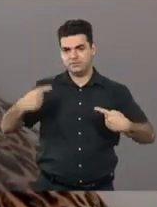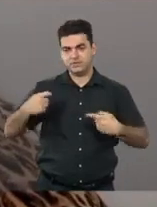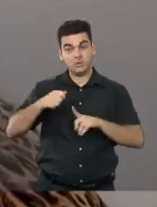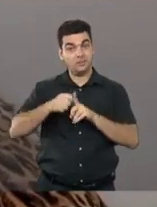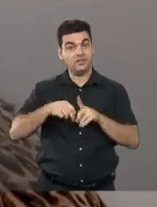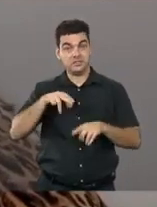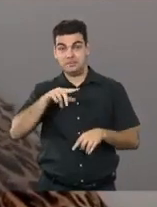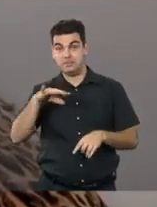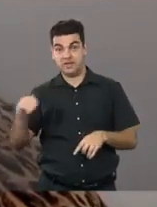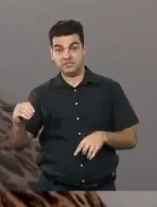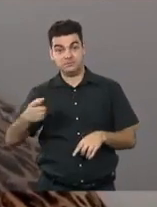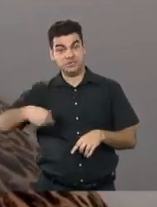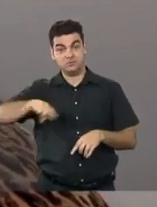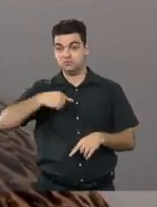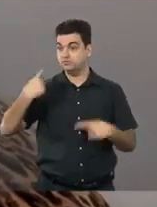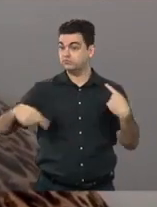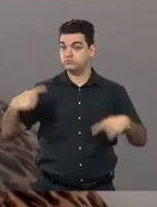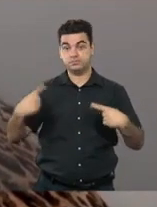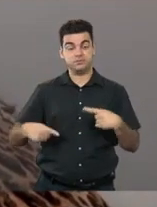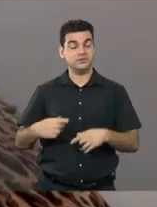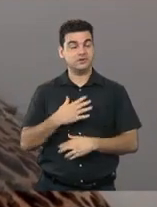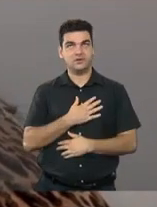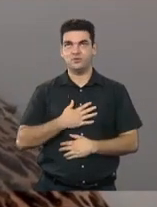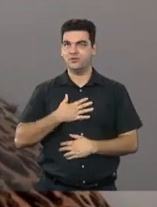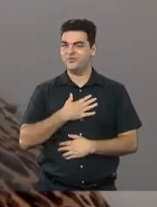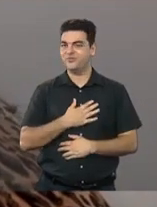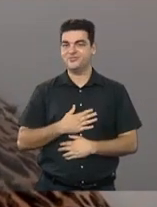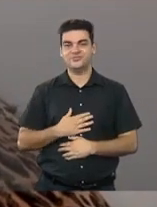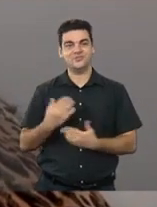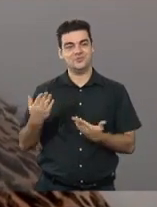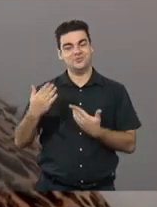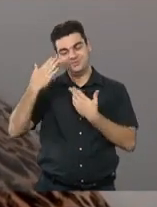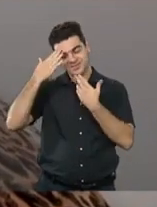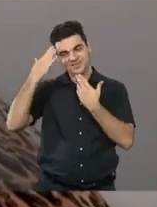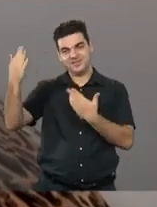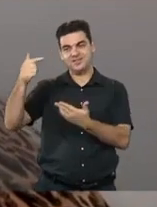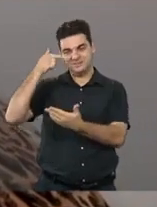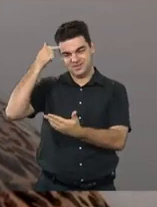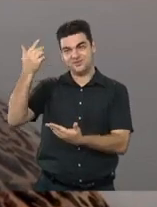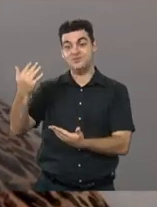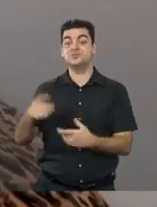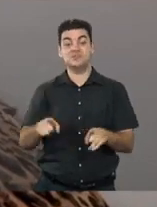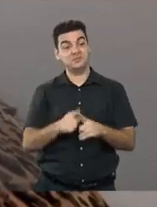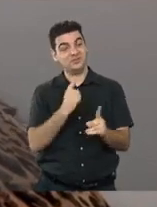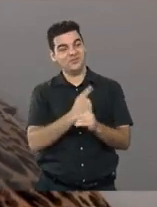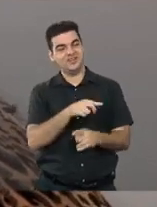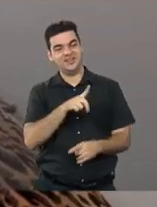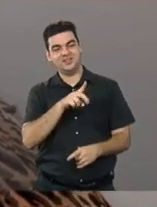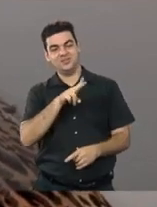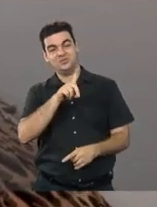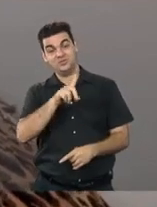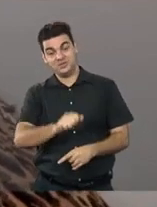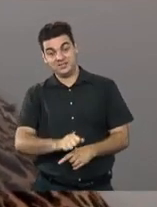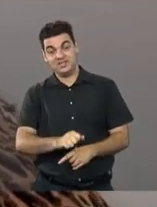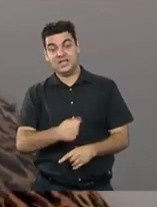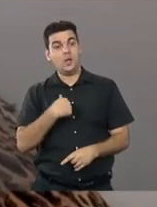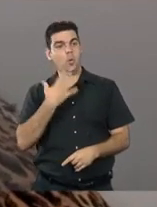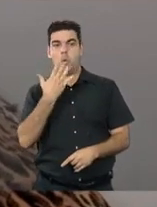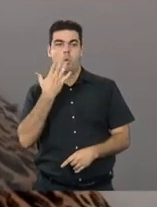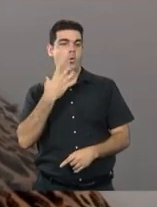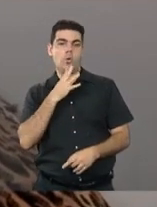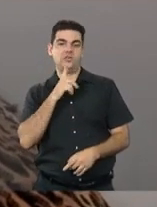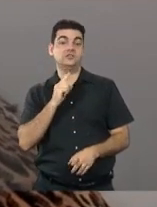março para que a Ana Cláudia pudesse fazer esse trabalho tão bem feito. Prazer, Duda, estar com você, que eu só conhecia de